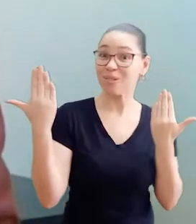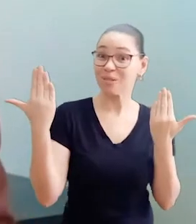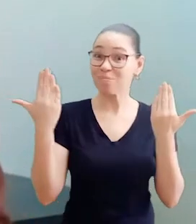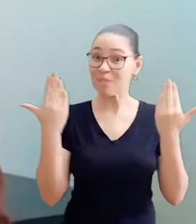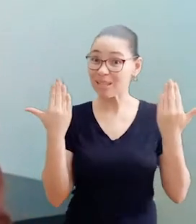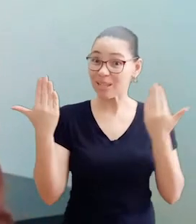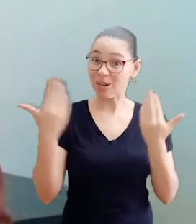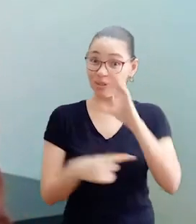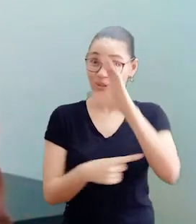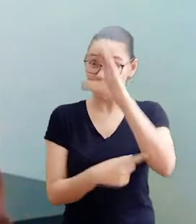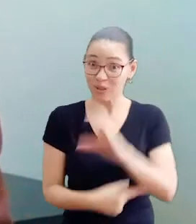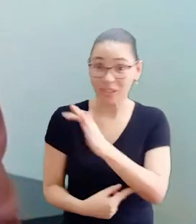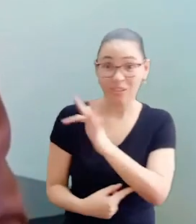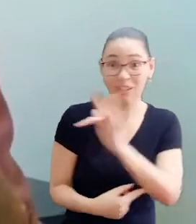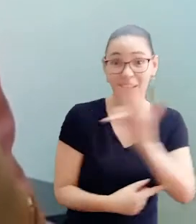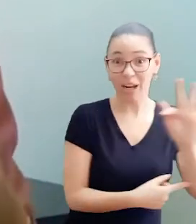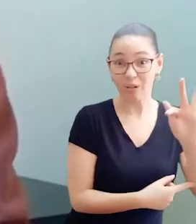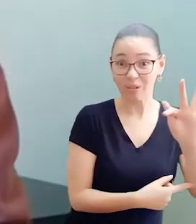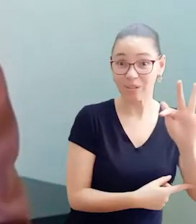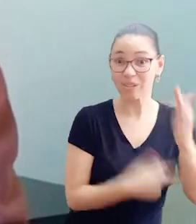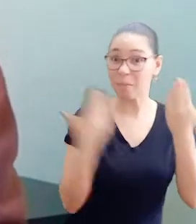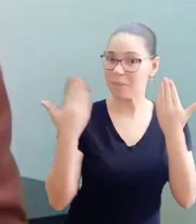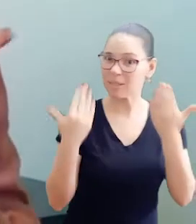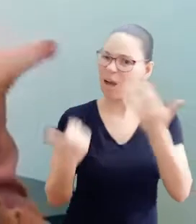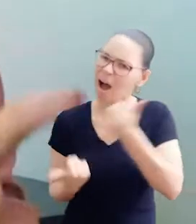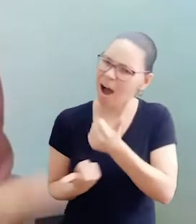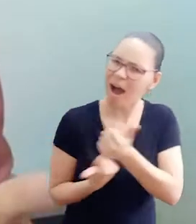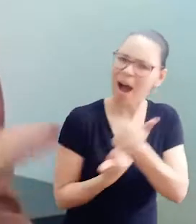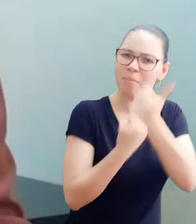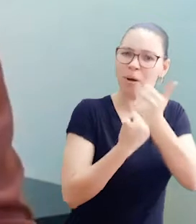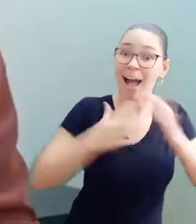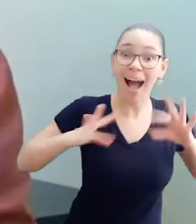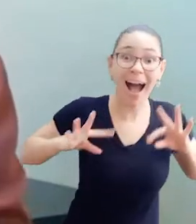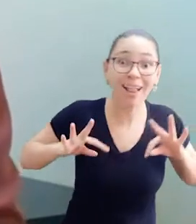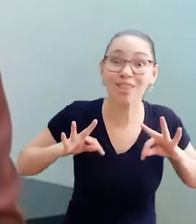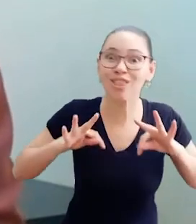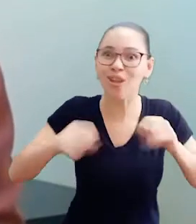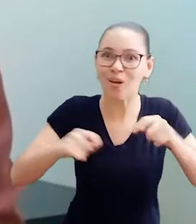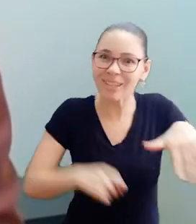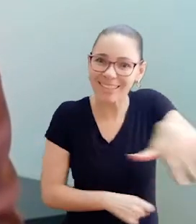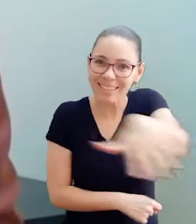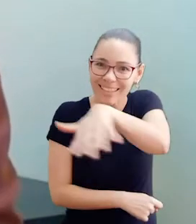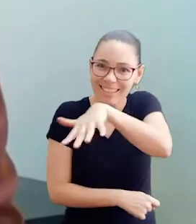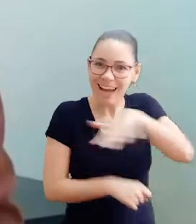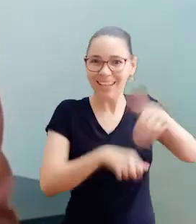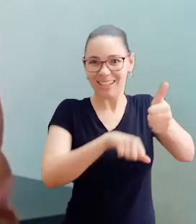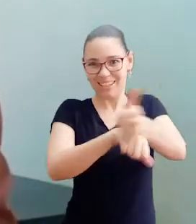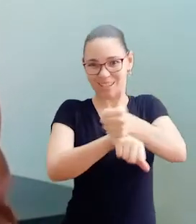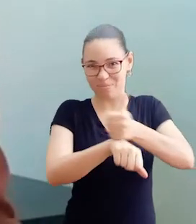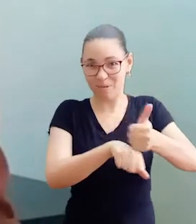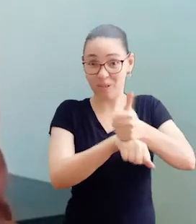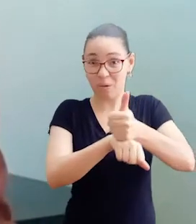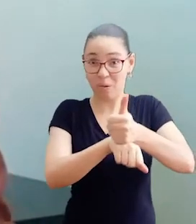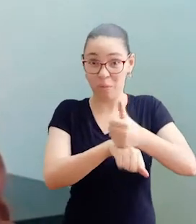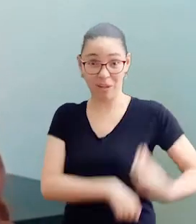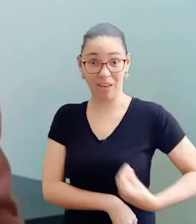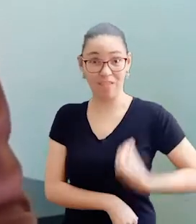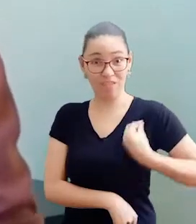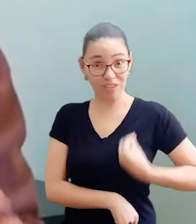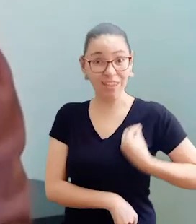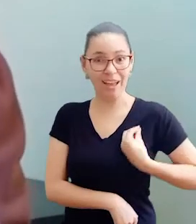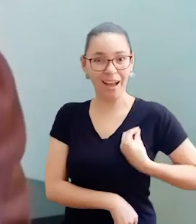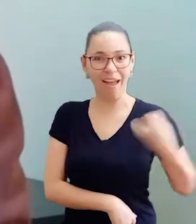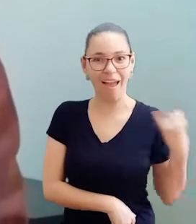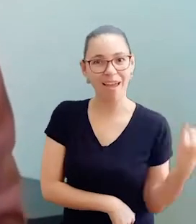Conselho Federal de Psicologia apoia e integra esta campanha, porque a psicologia,